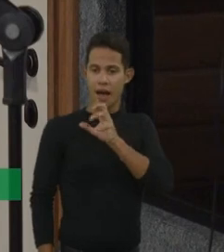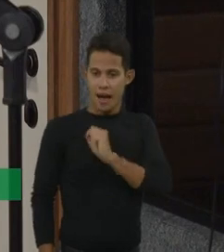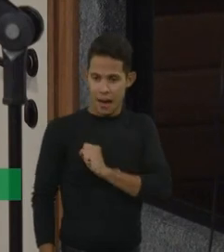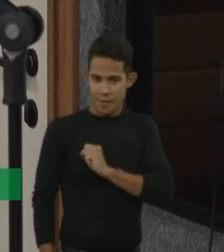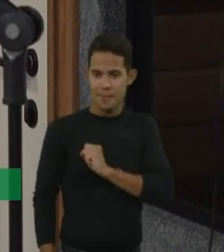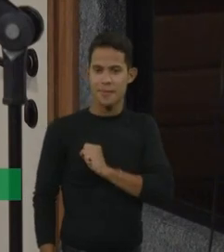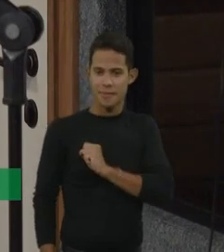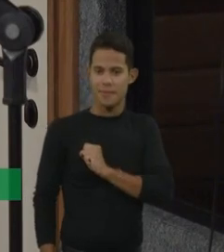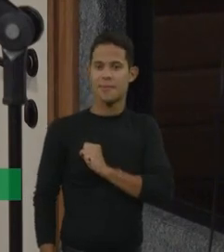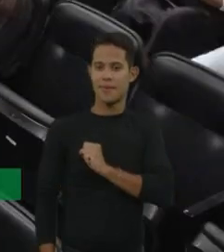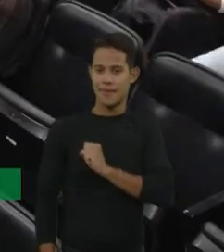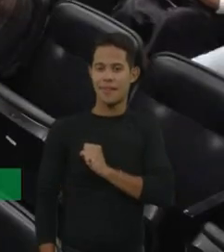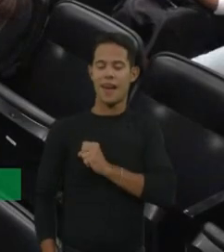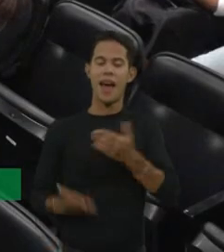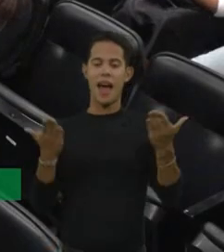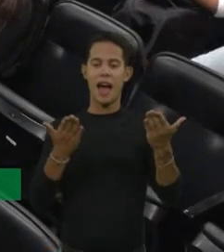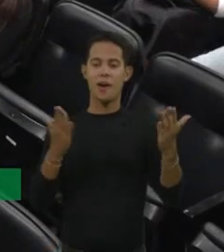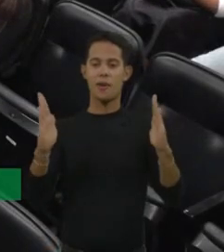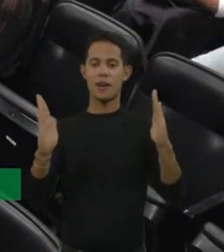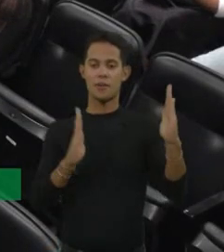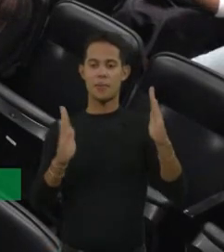terapias. Doutora?